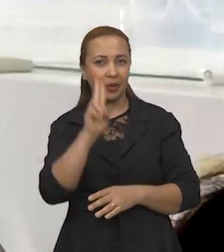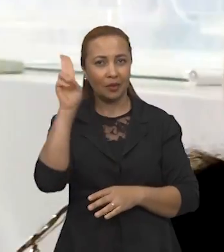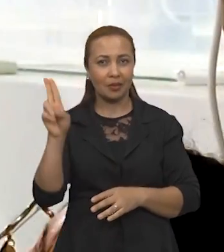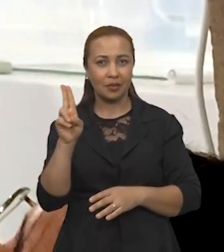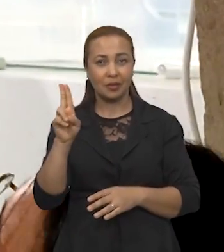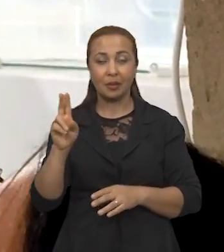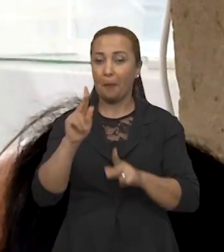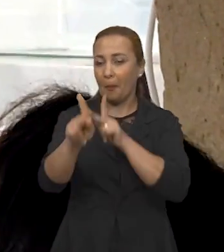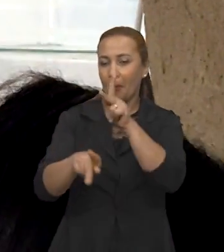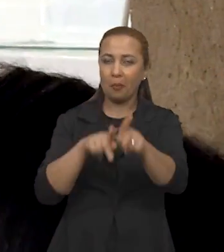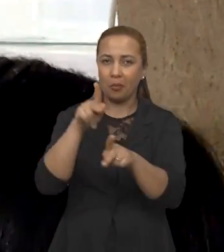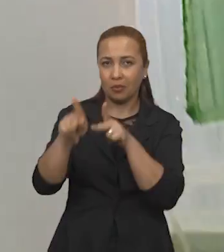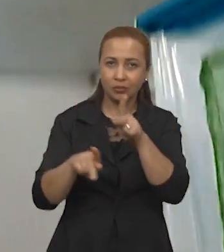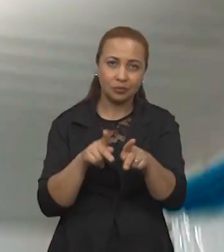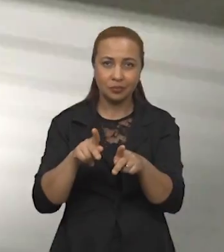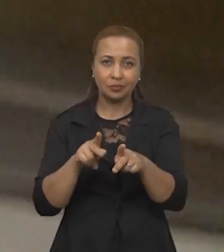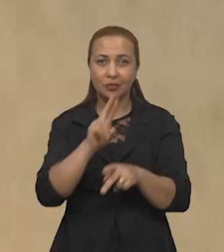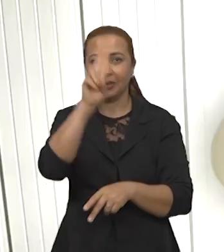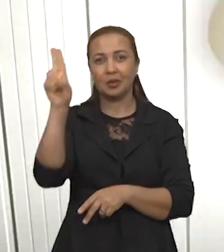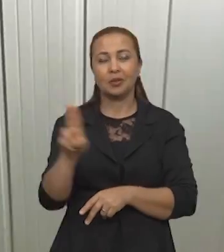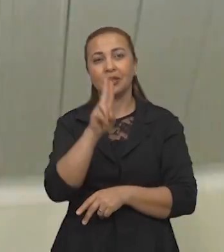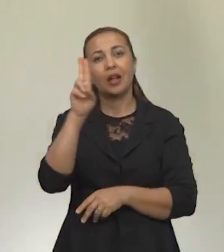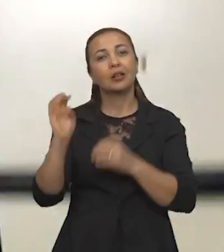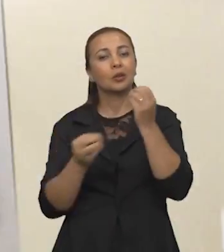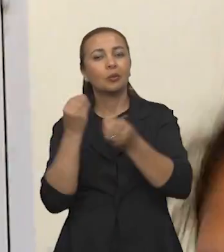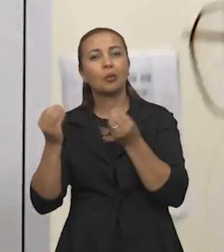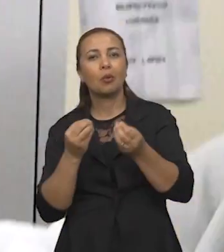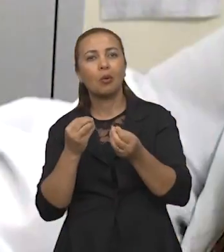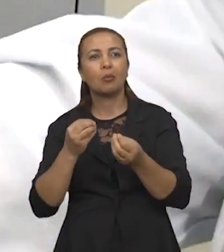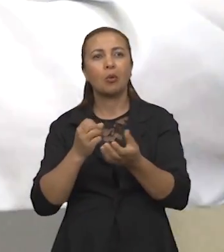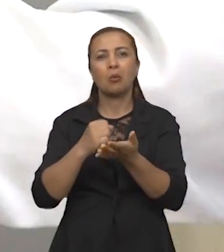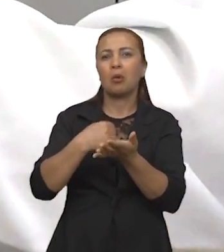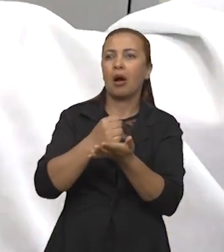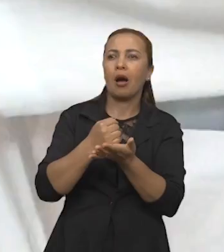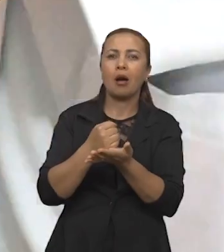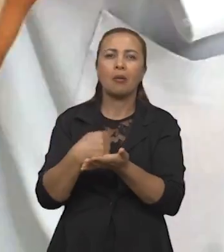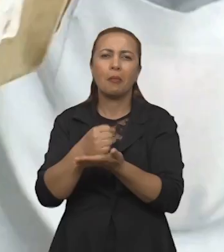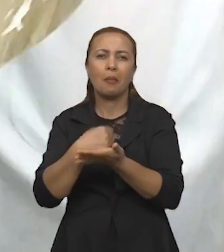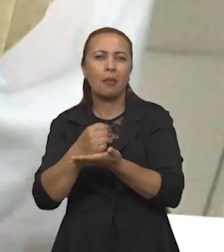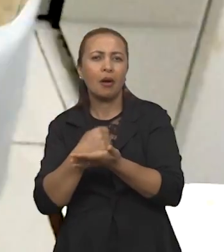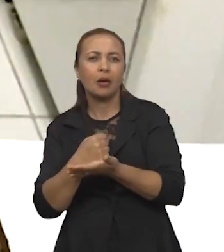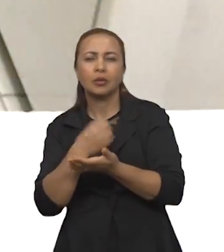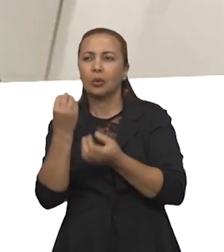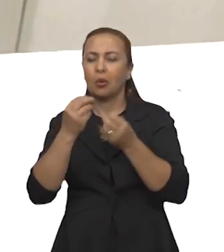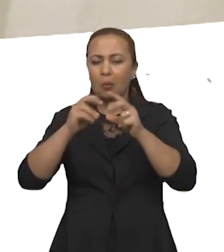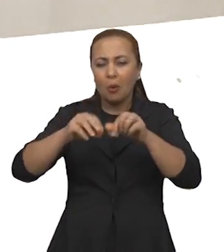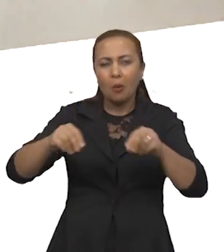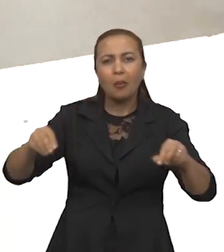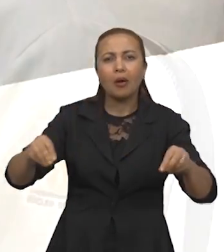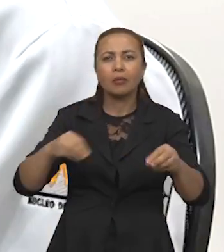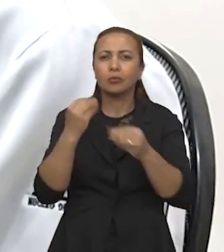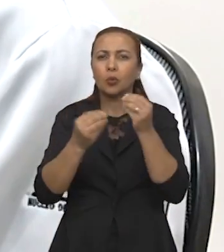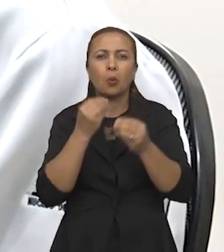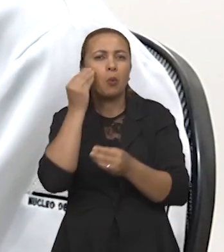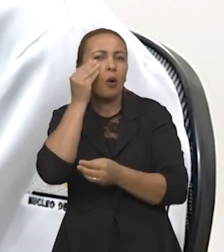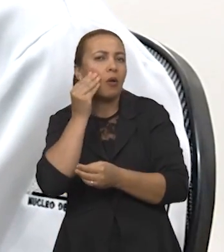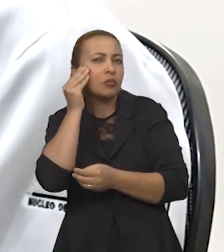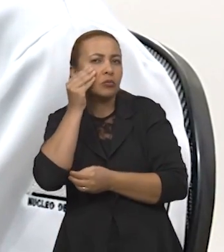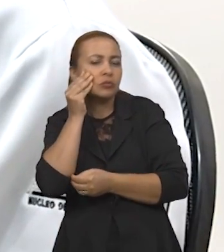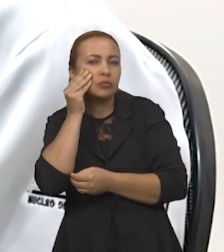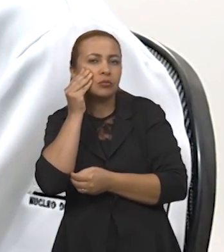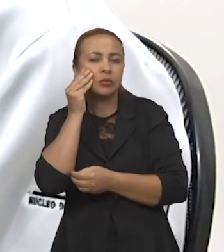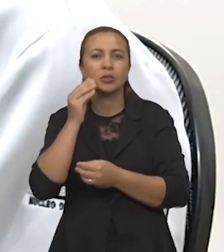utilizadas pela população. São utilizadas como condimentos, utilizadas como cosméticos.